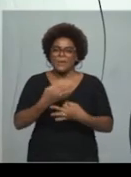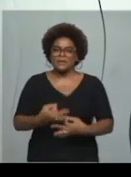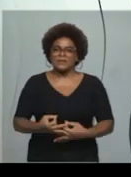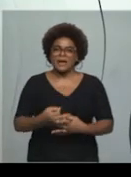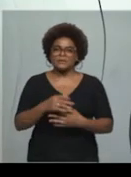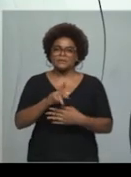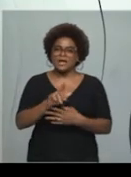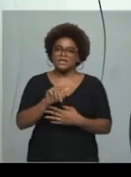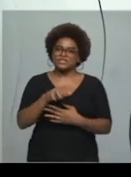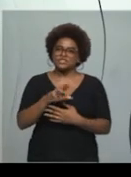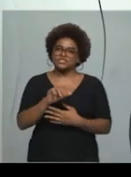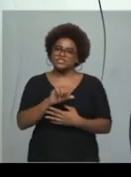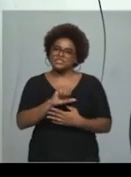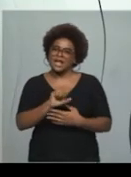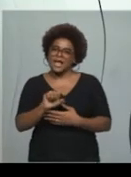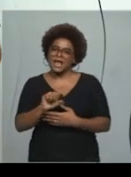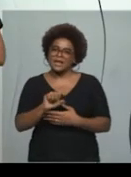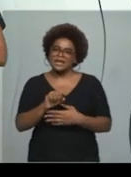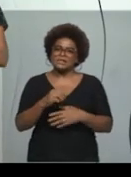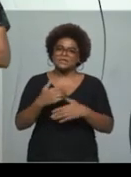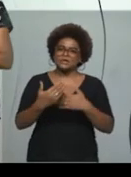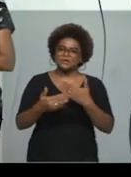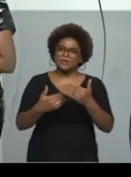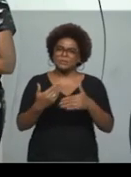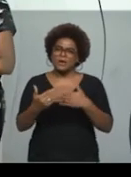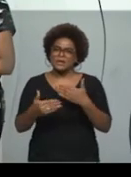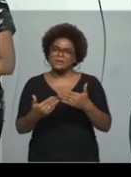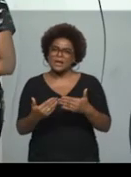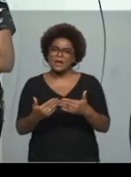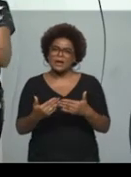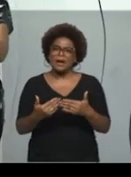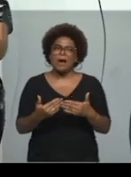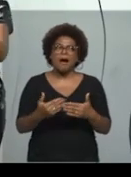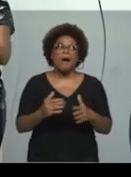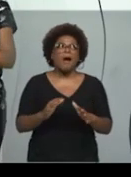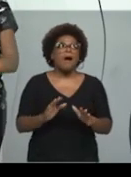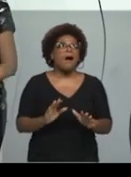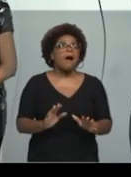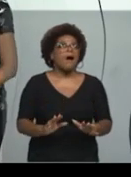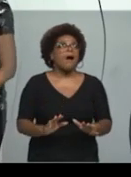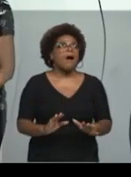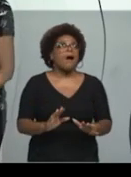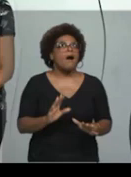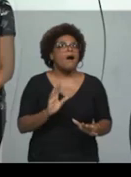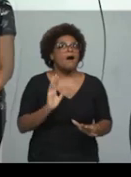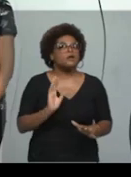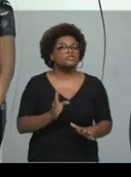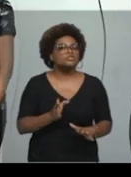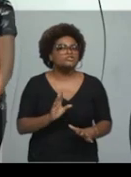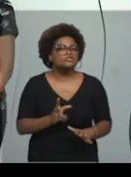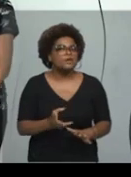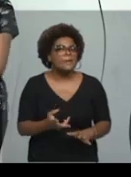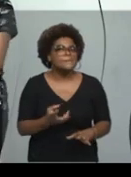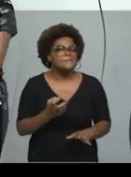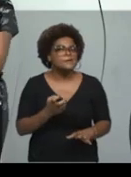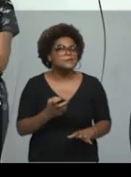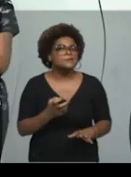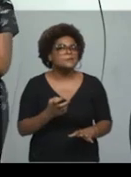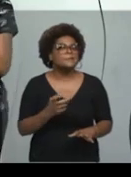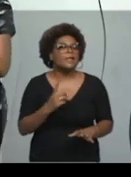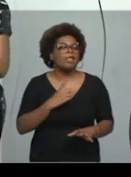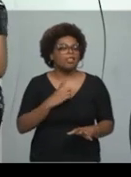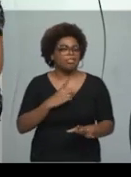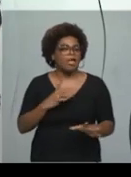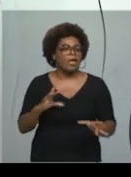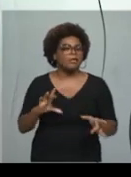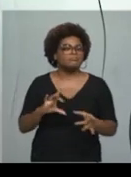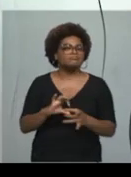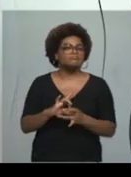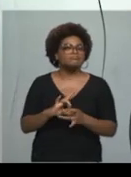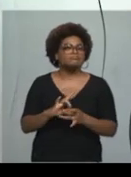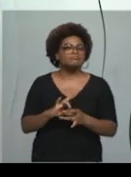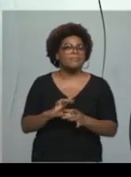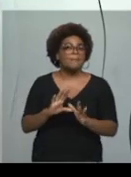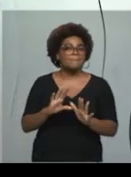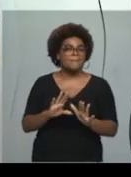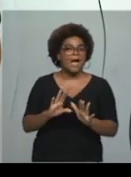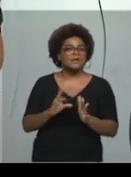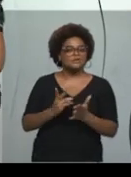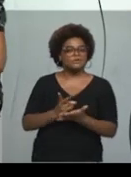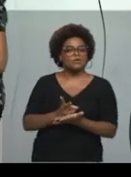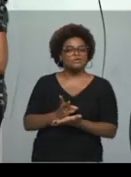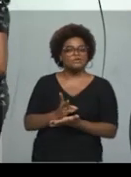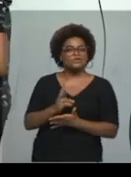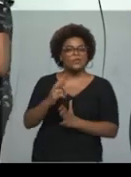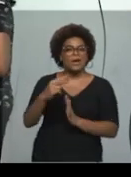isso, eu já tinha percebido o ele falou ali, como que ele fez, etc. Mas aí você continua passando as questões, só para tirar aquela dúvida, né.